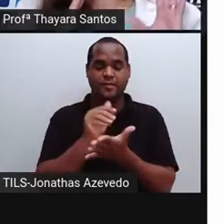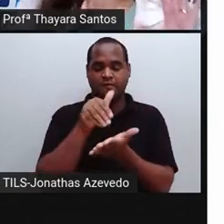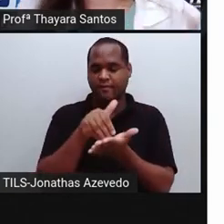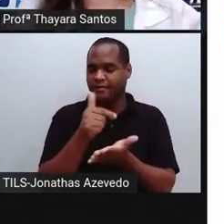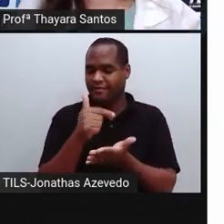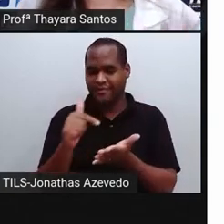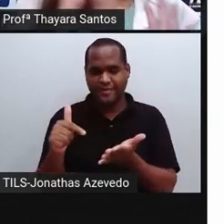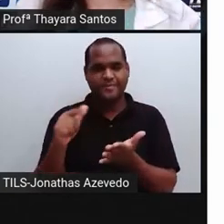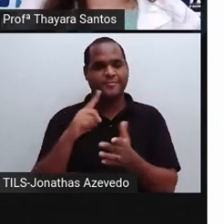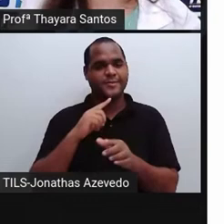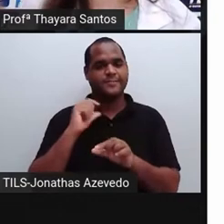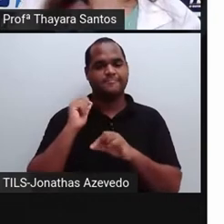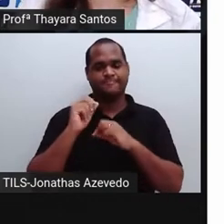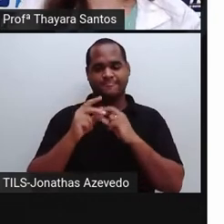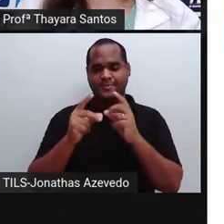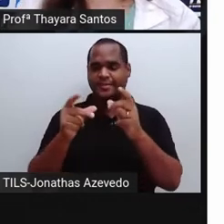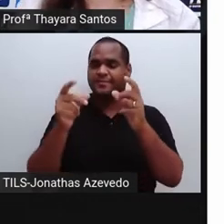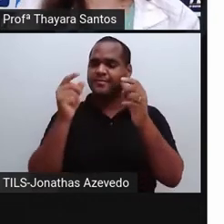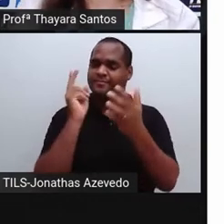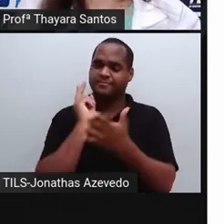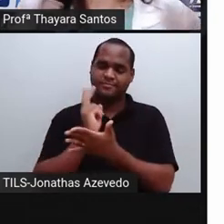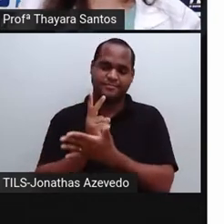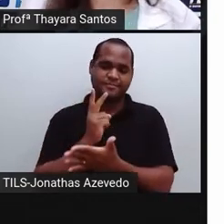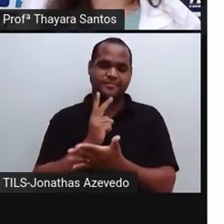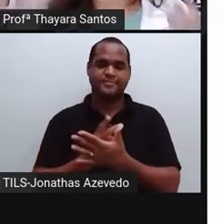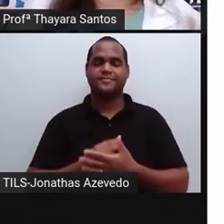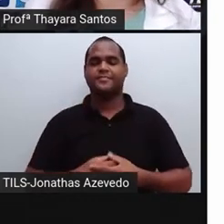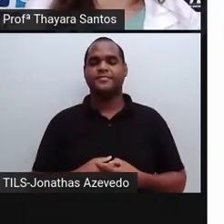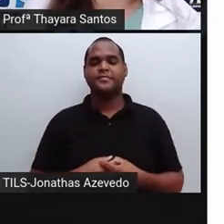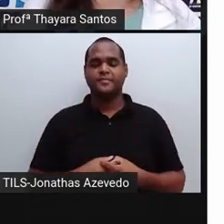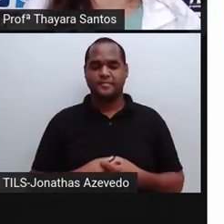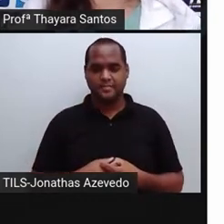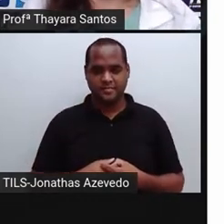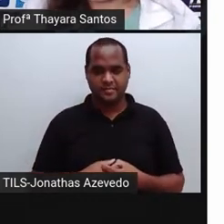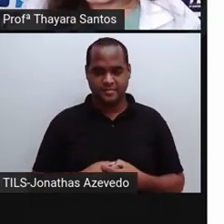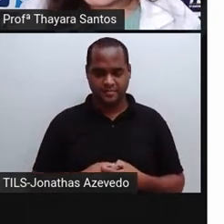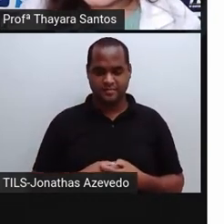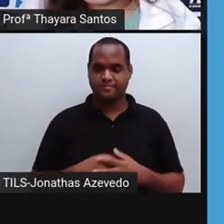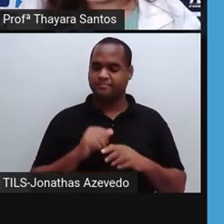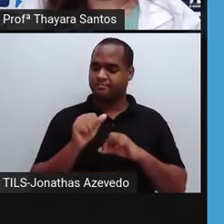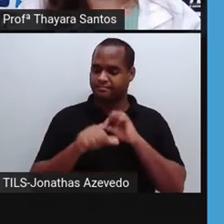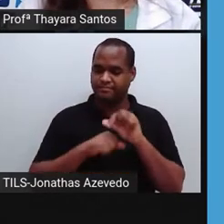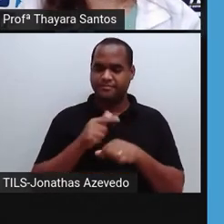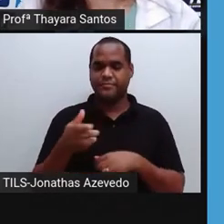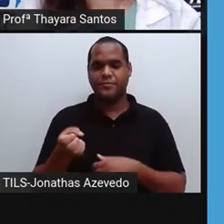tem fim mesmo. O tempo todo isso está acontecendo. E é assim que essa água vai se renovando.